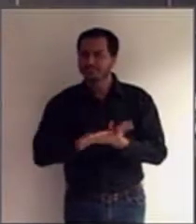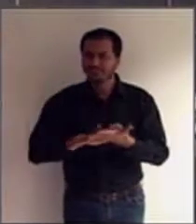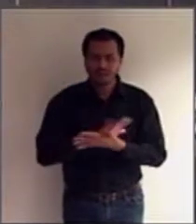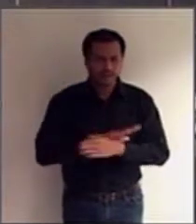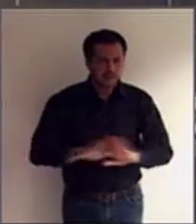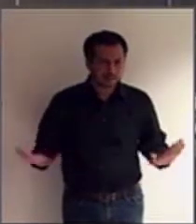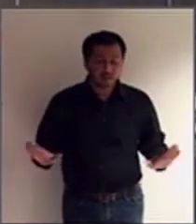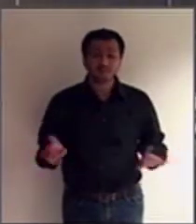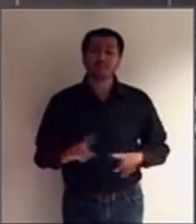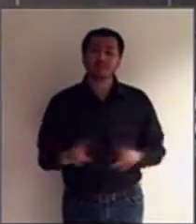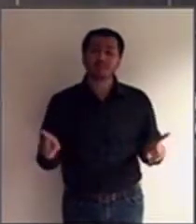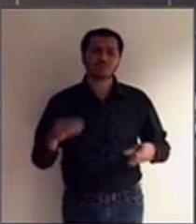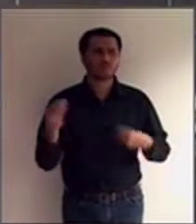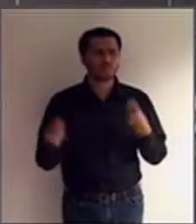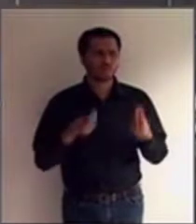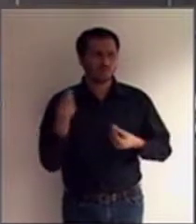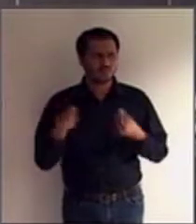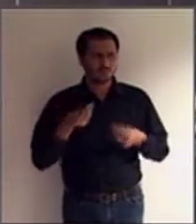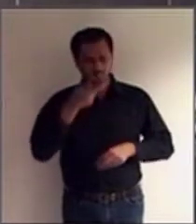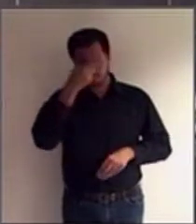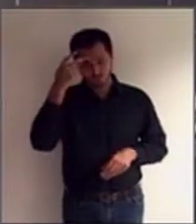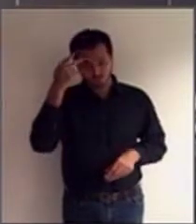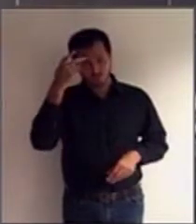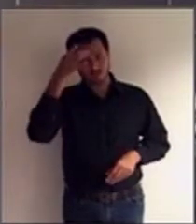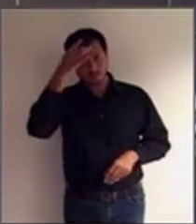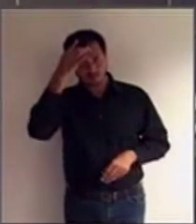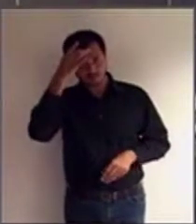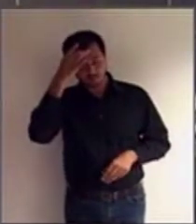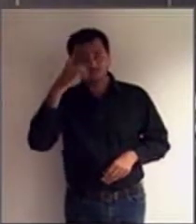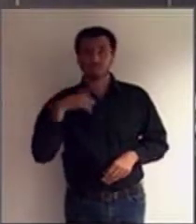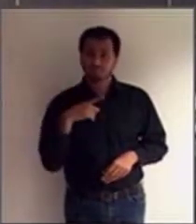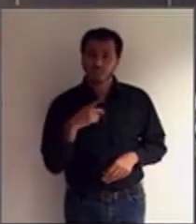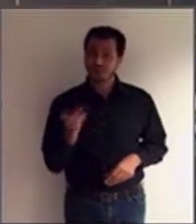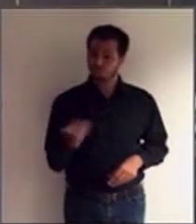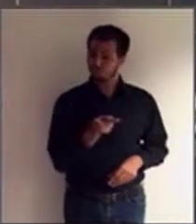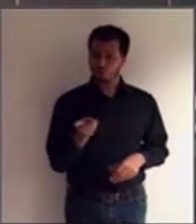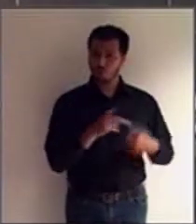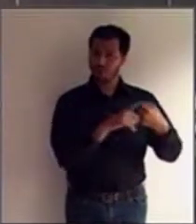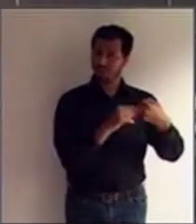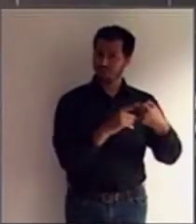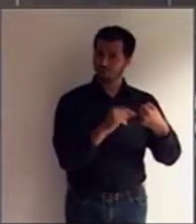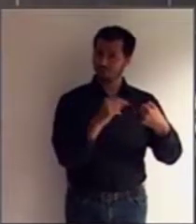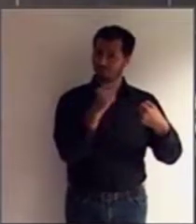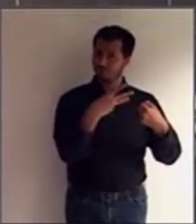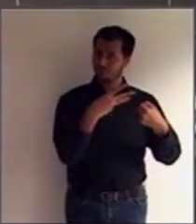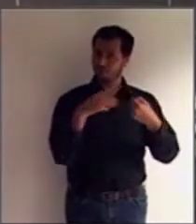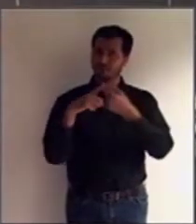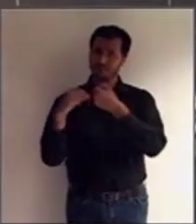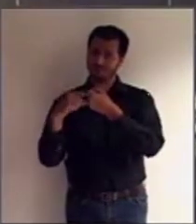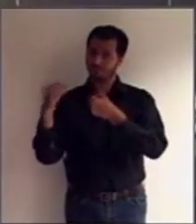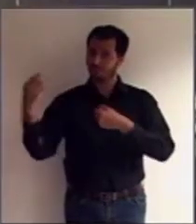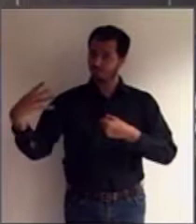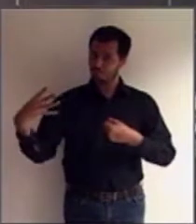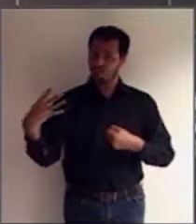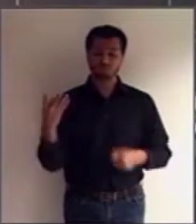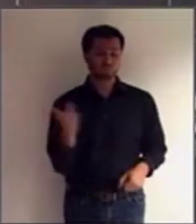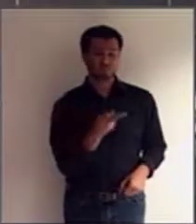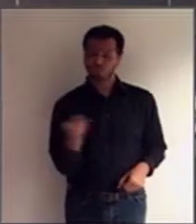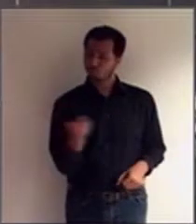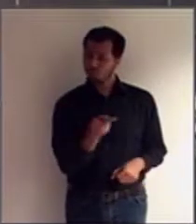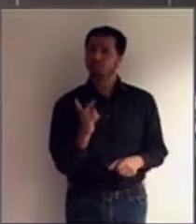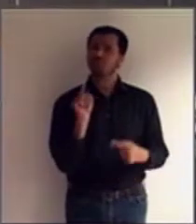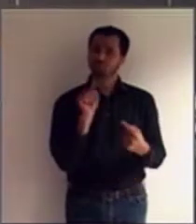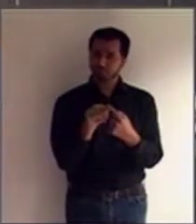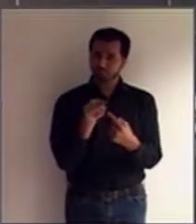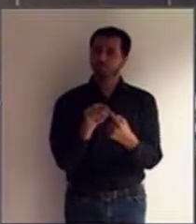deficiência mental ou intelectual estão previstas nos dois artigos do Código Civil, artigo 3º ou artigo 4º.